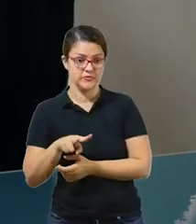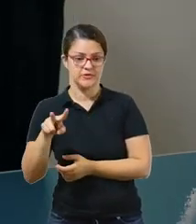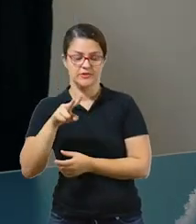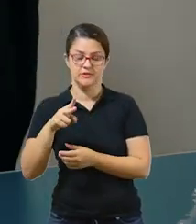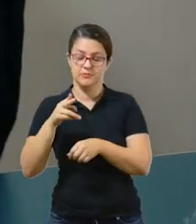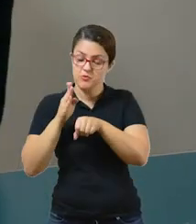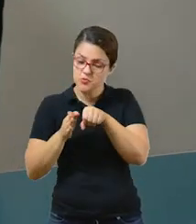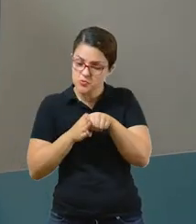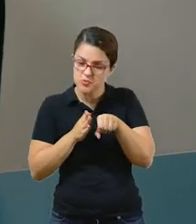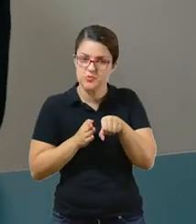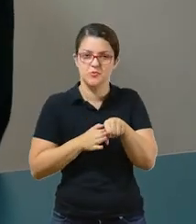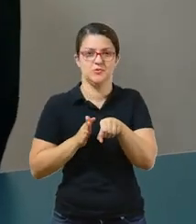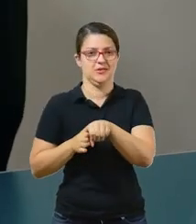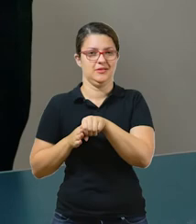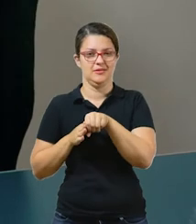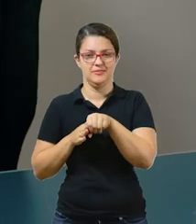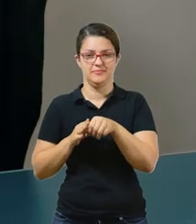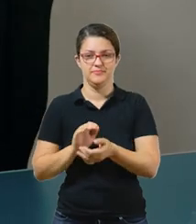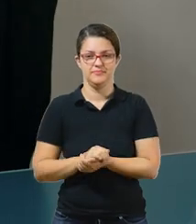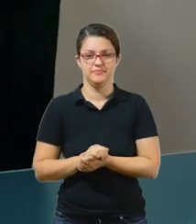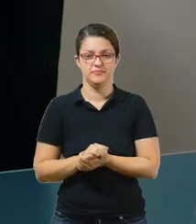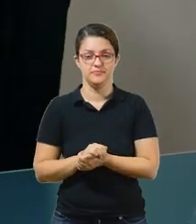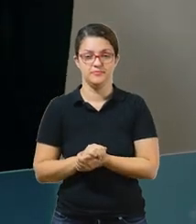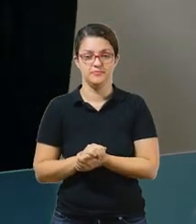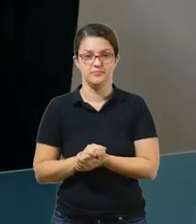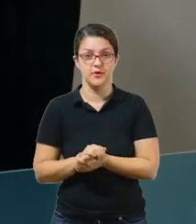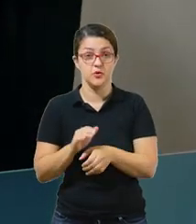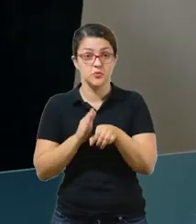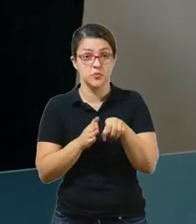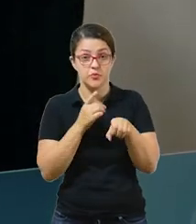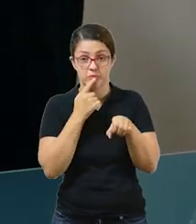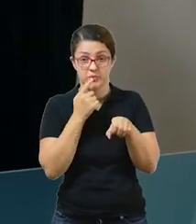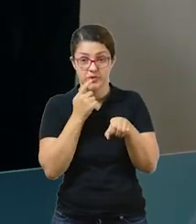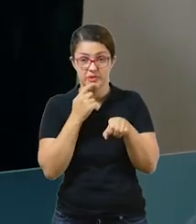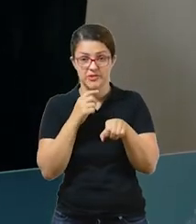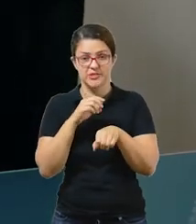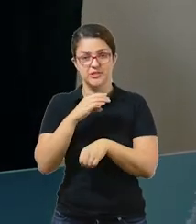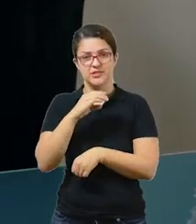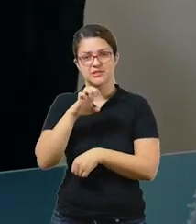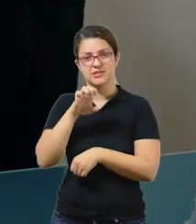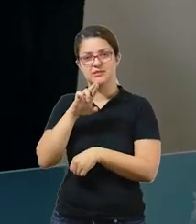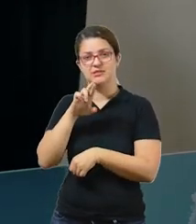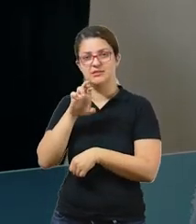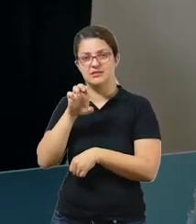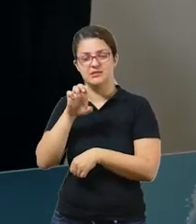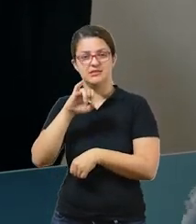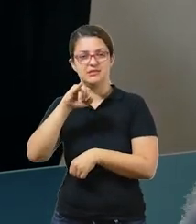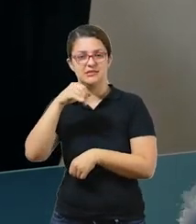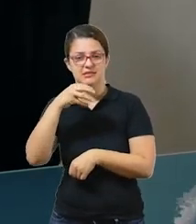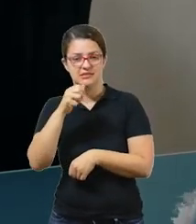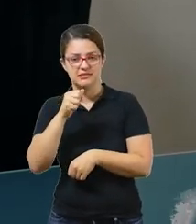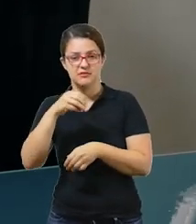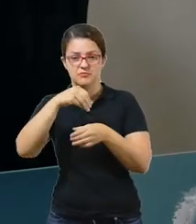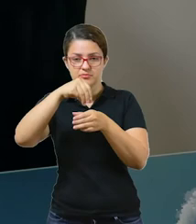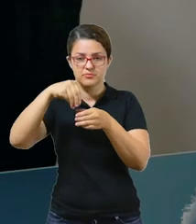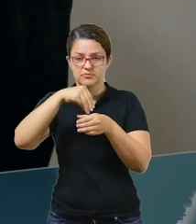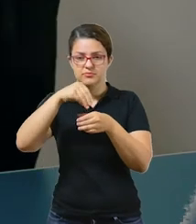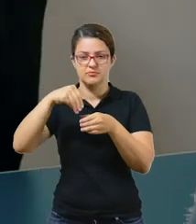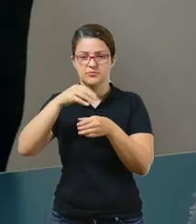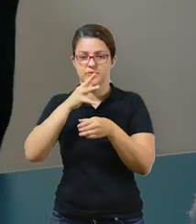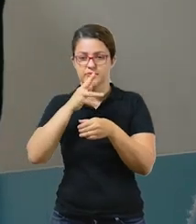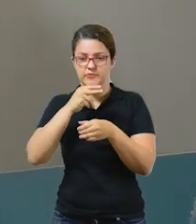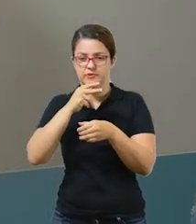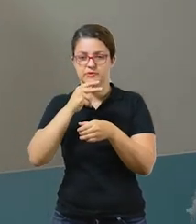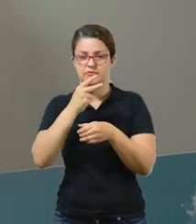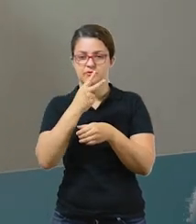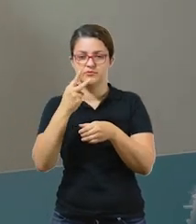O tomate cereja, ele demora em média 22 semanas para manter as pragas longe dos seus tomatinhos. Use repelentes naturais ao invés